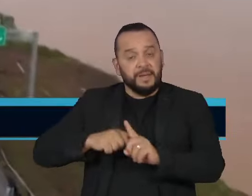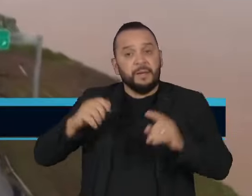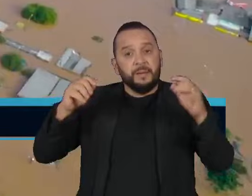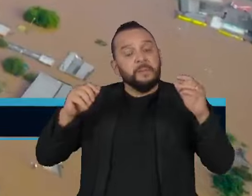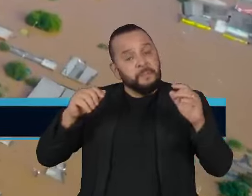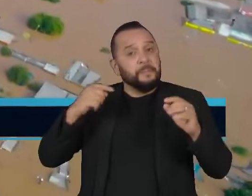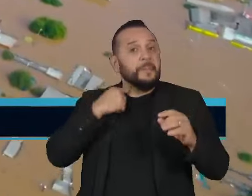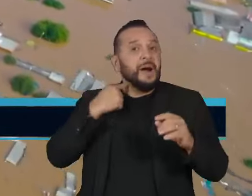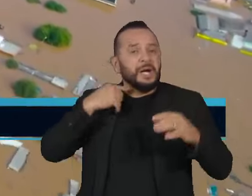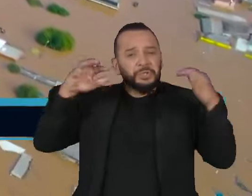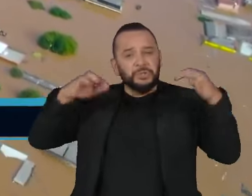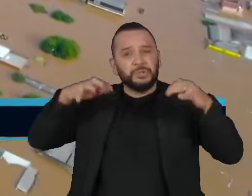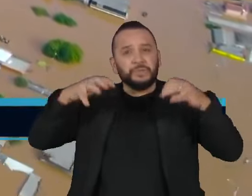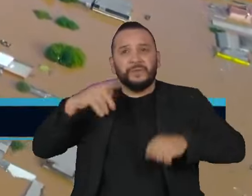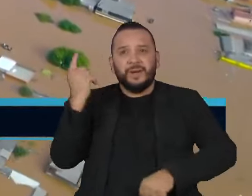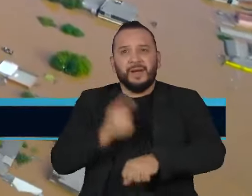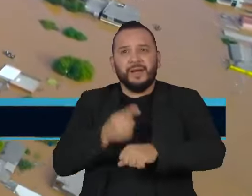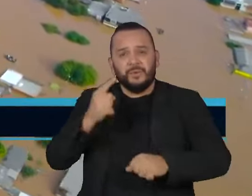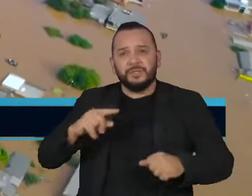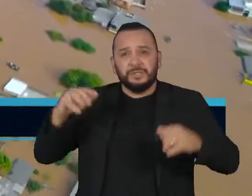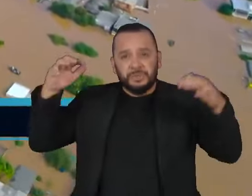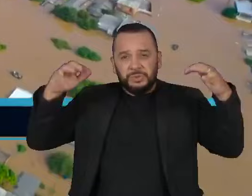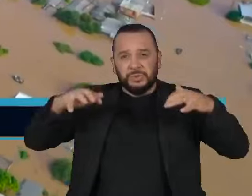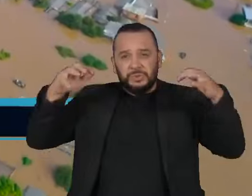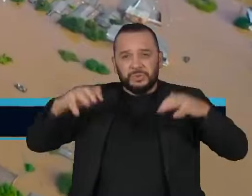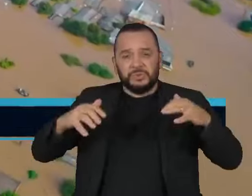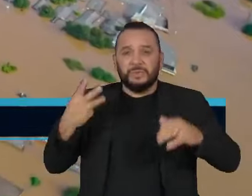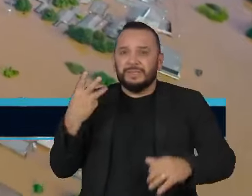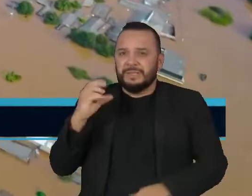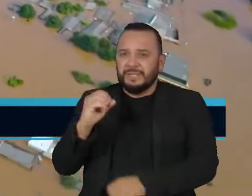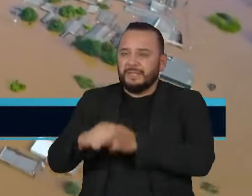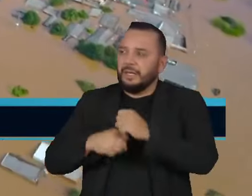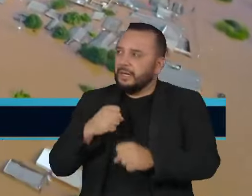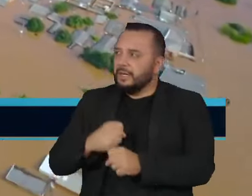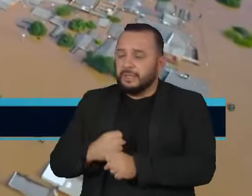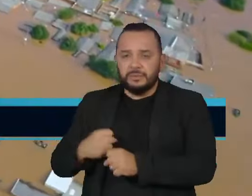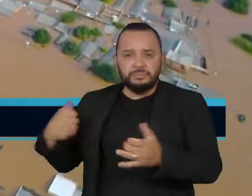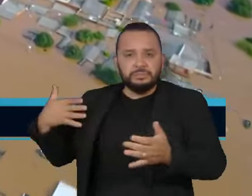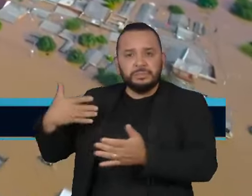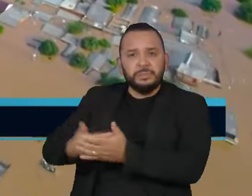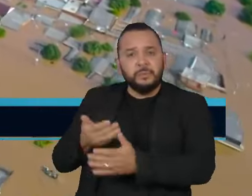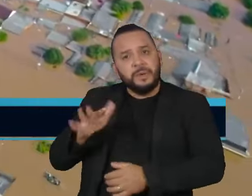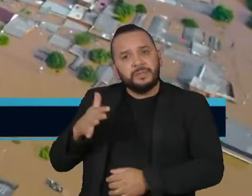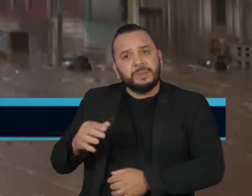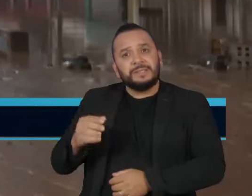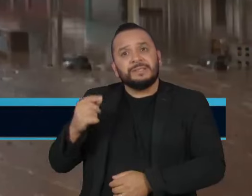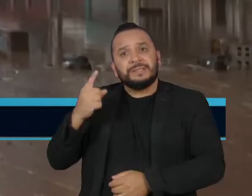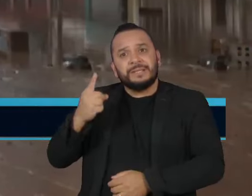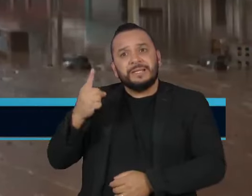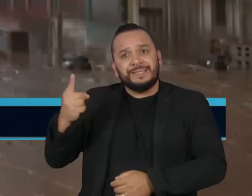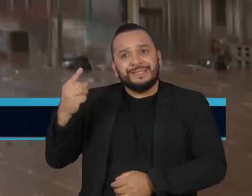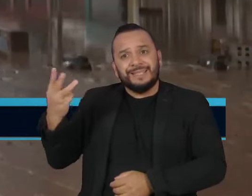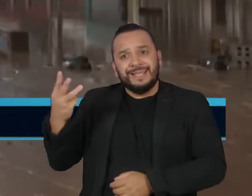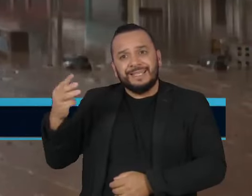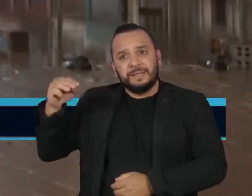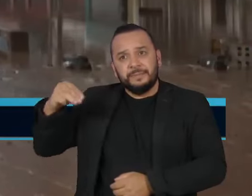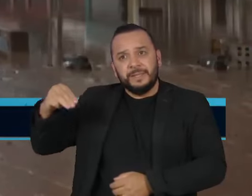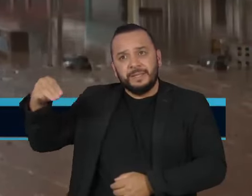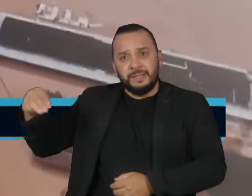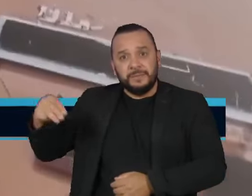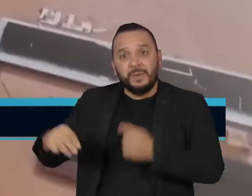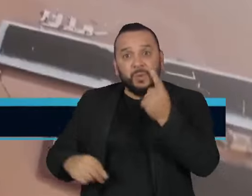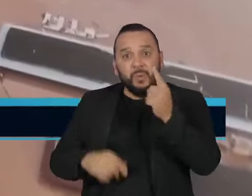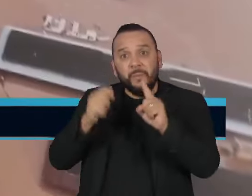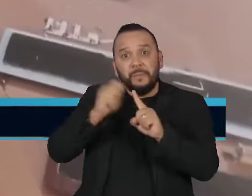de sua história. A média de precipitação dos últimos 30 anos é de 113 milímetros. Só este mês, a